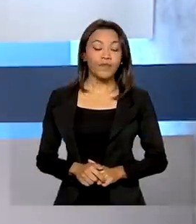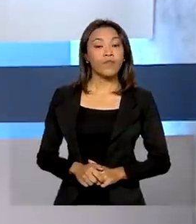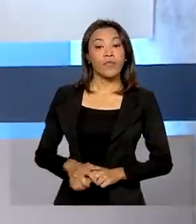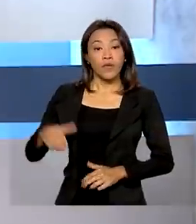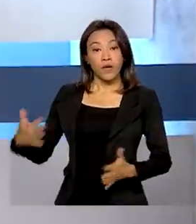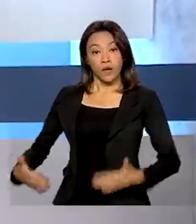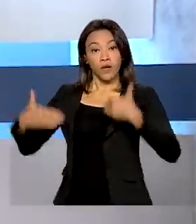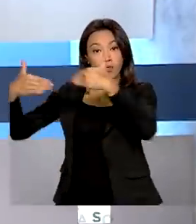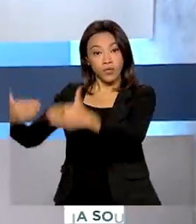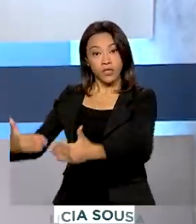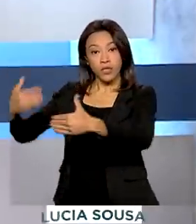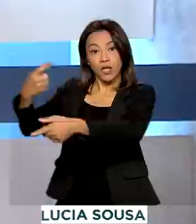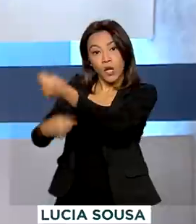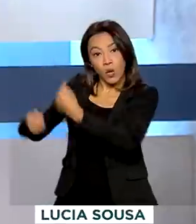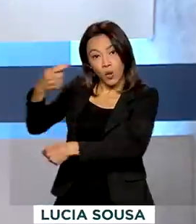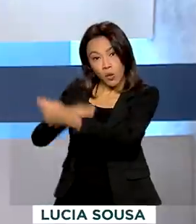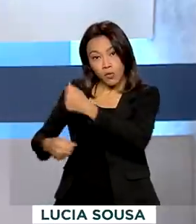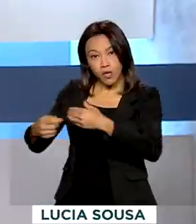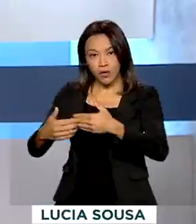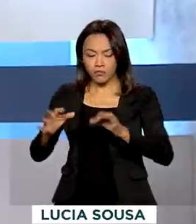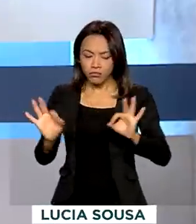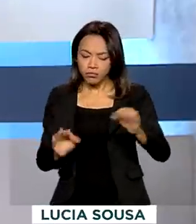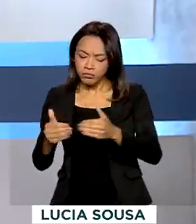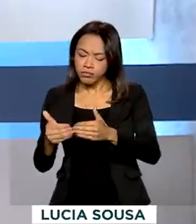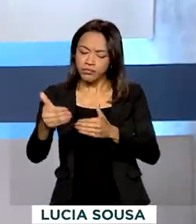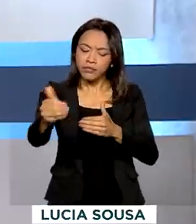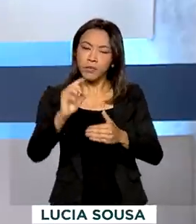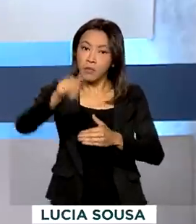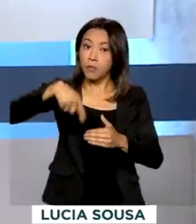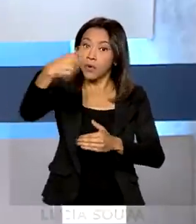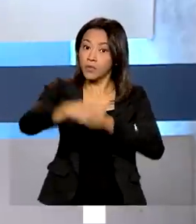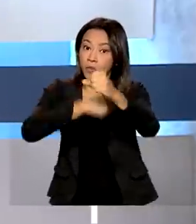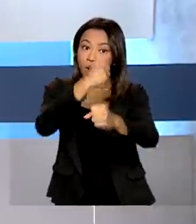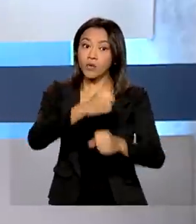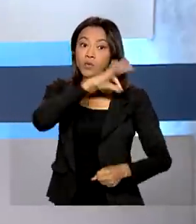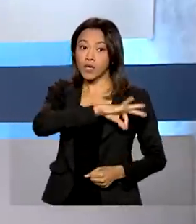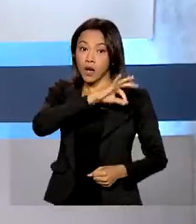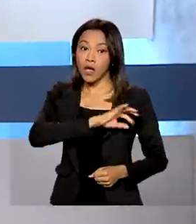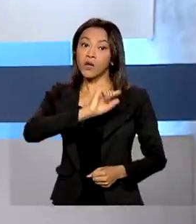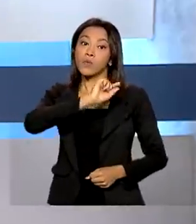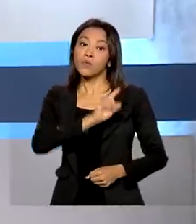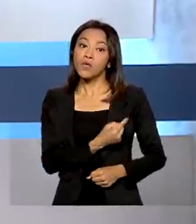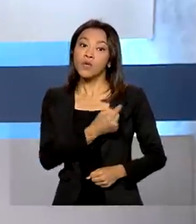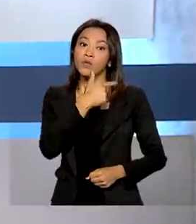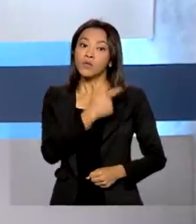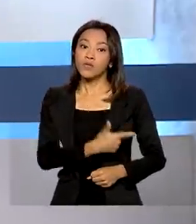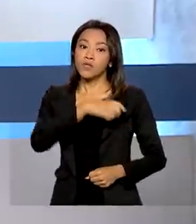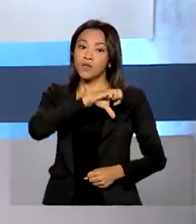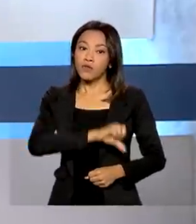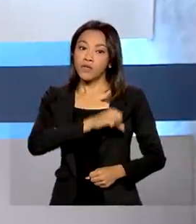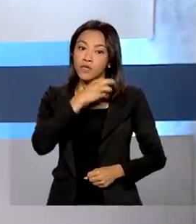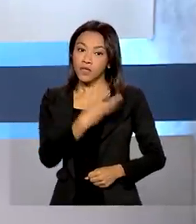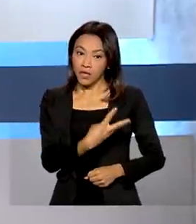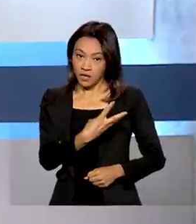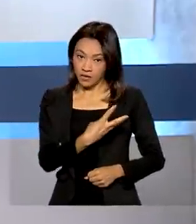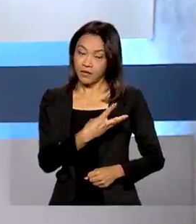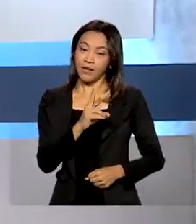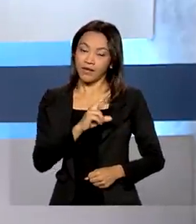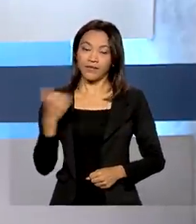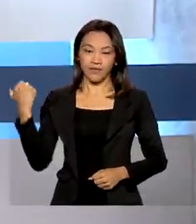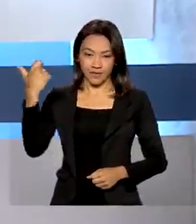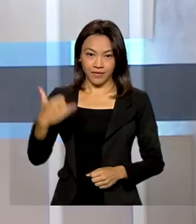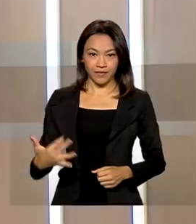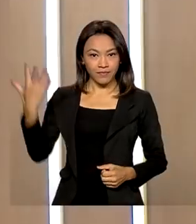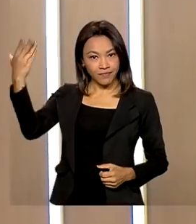Ministério da Economia prevê que para o ano que vem, o salário mínimo deve ser de R$ 1.293. Ricardo Caldas